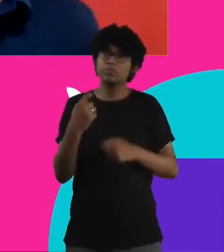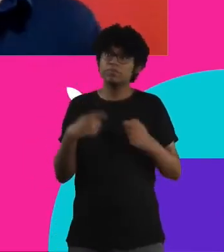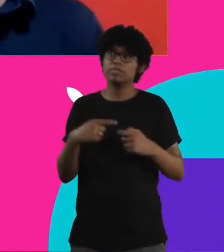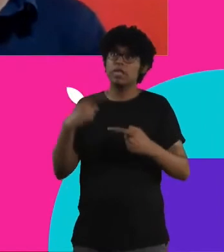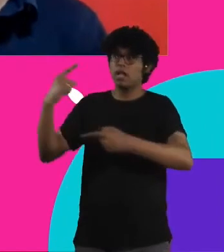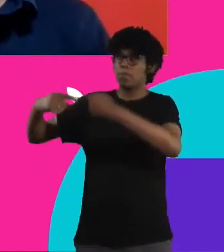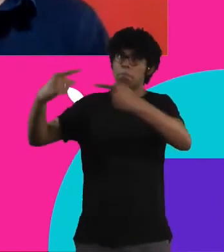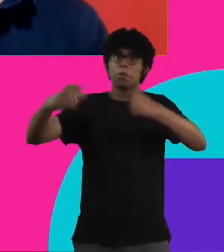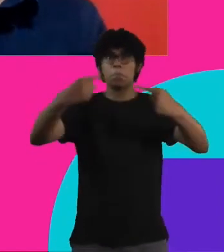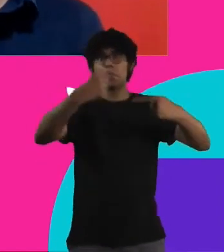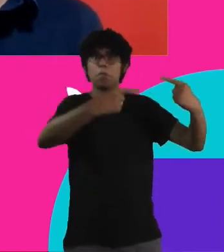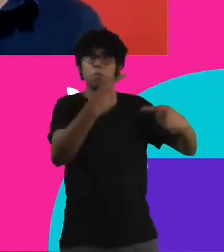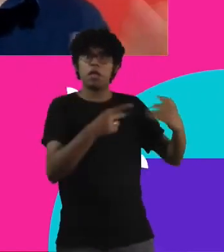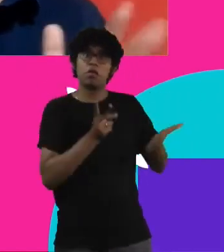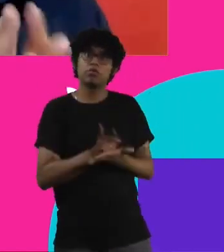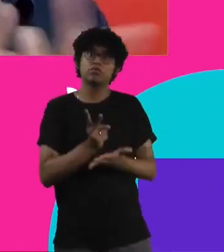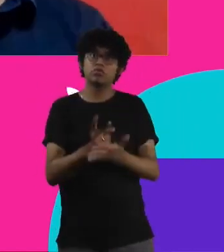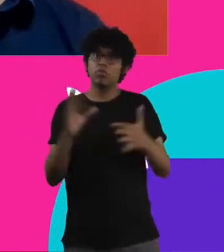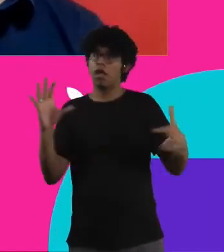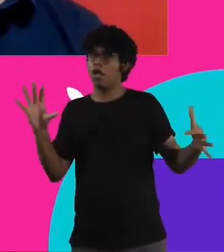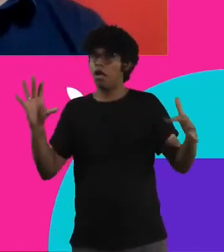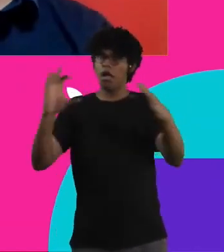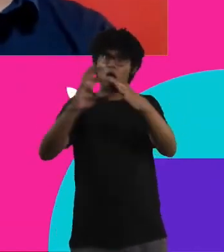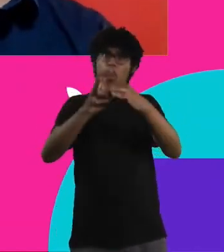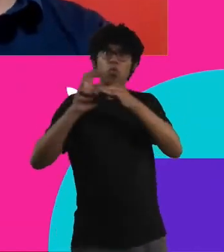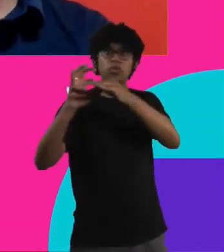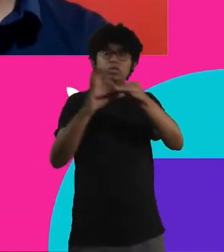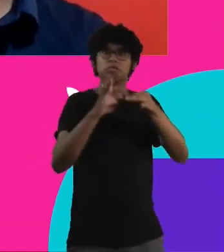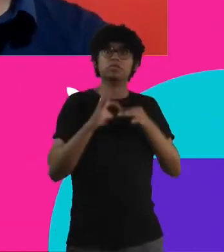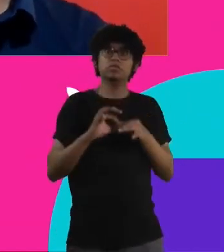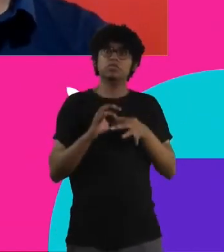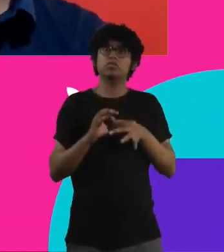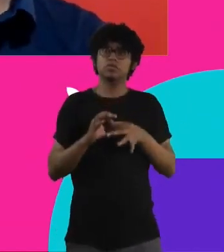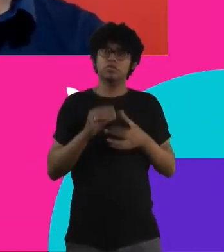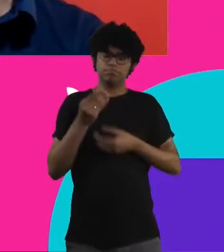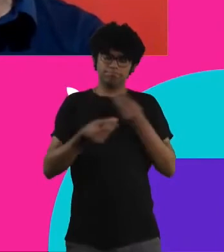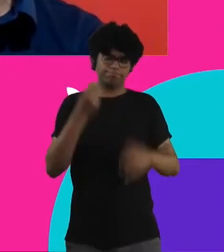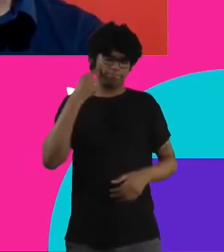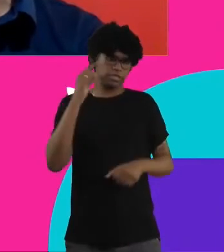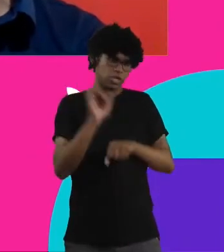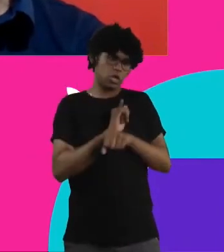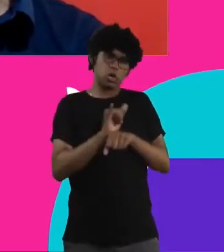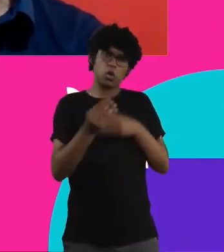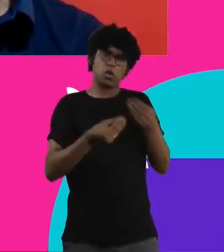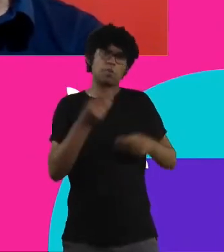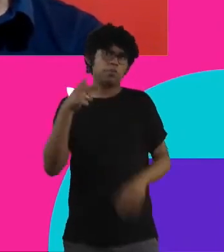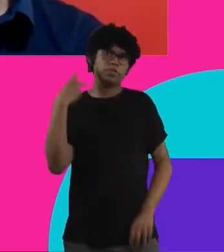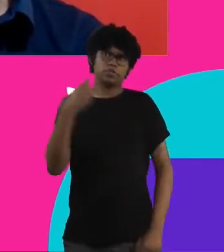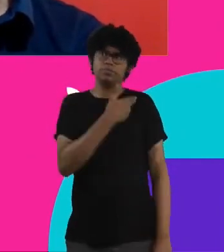que está nesse movimento se unir para juntos chegar agora numa nova forma de constituição de uma política pública